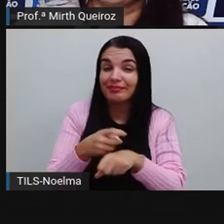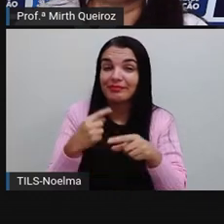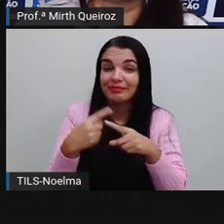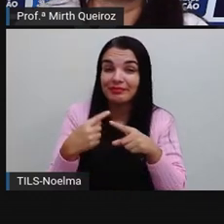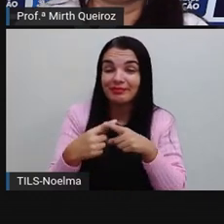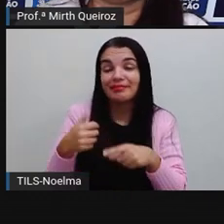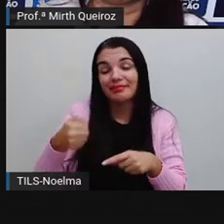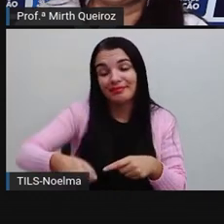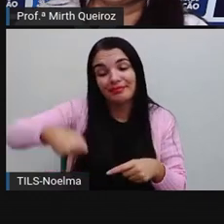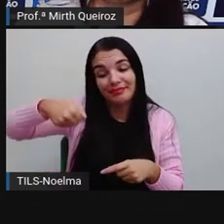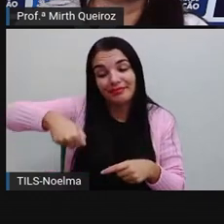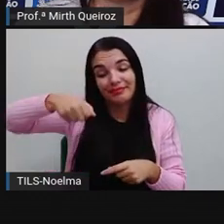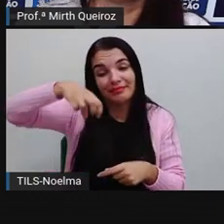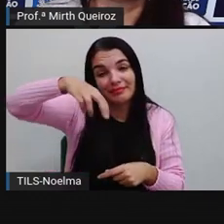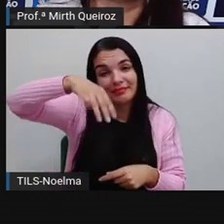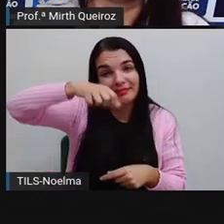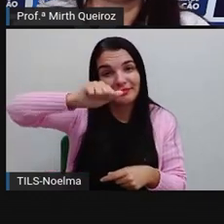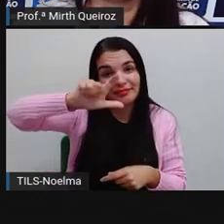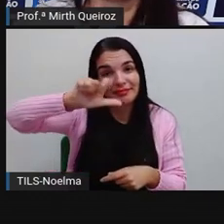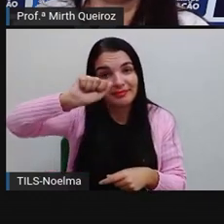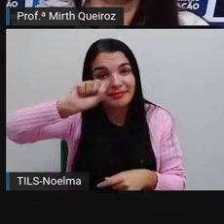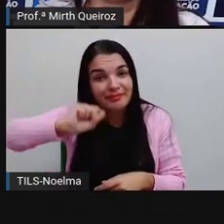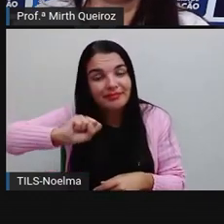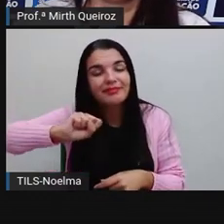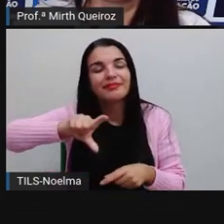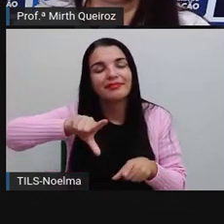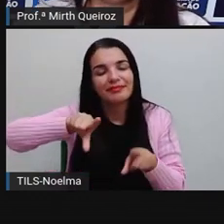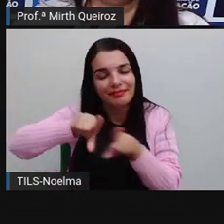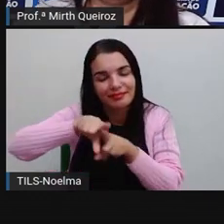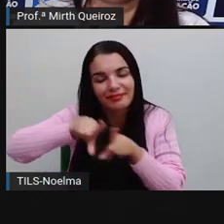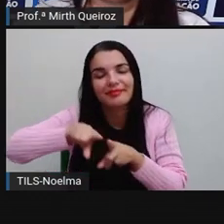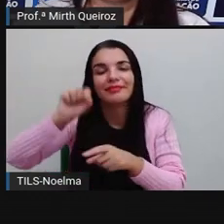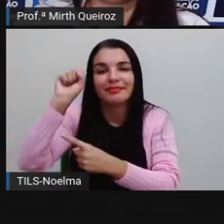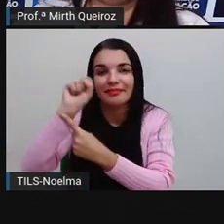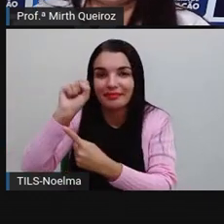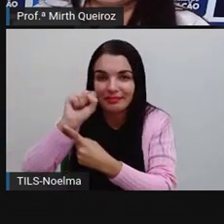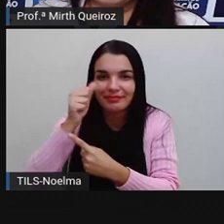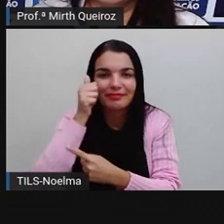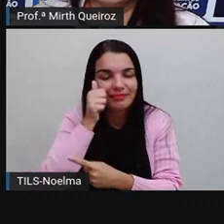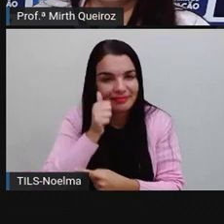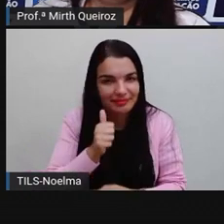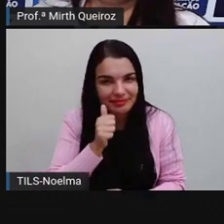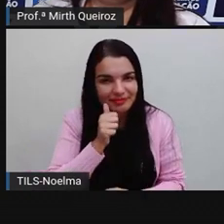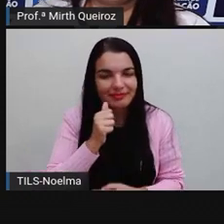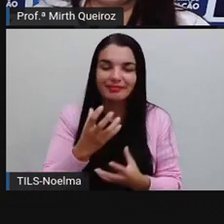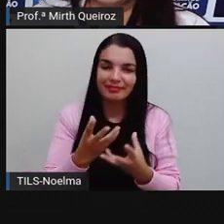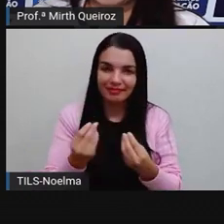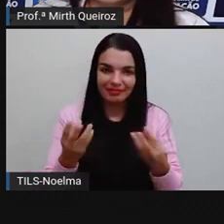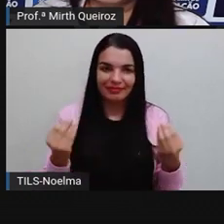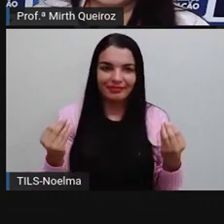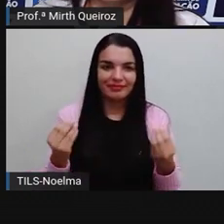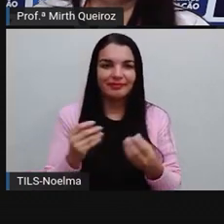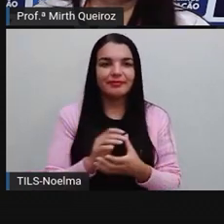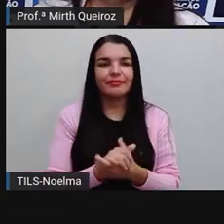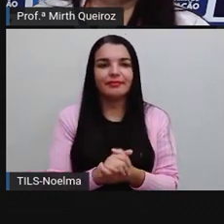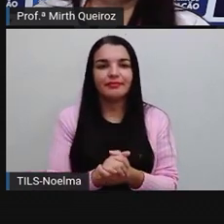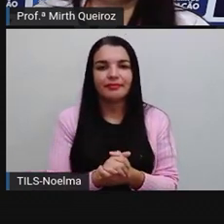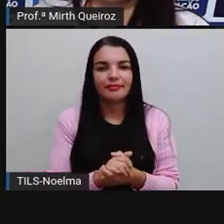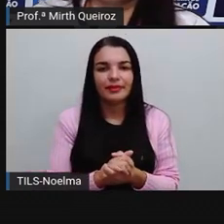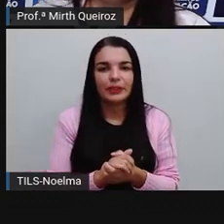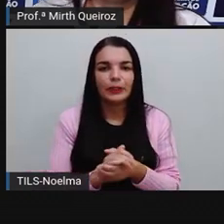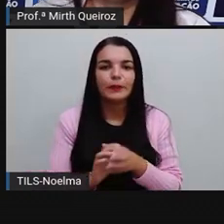Porque malas, que é o substantivo, também está aí no feminino e plural, certo?